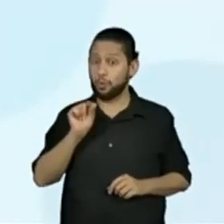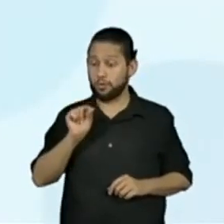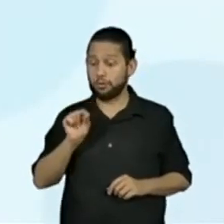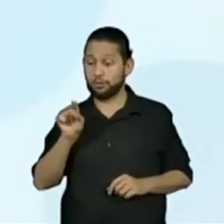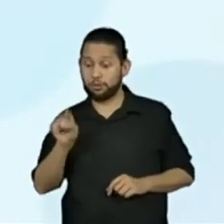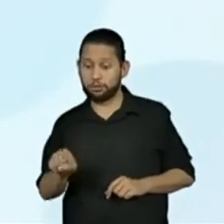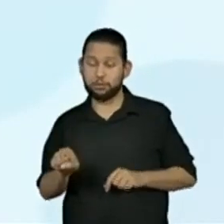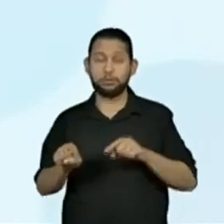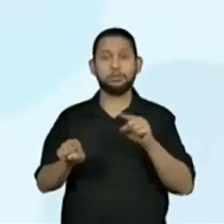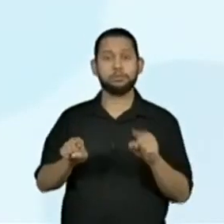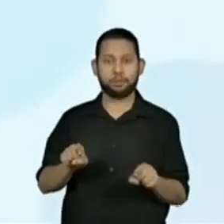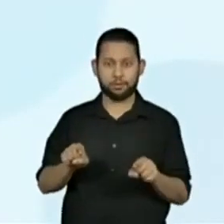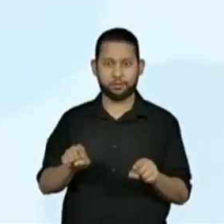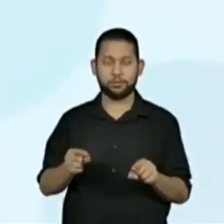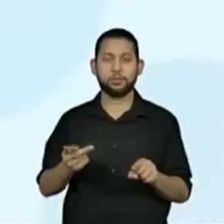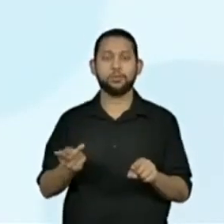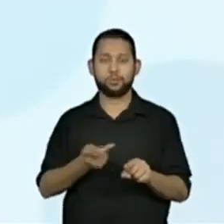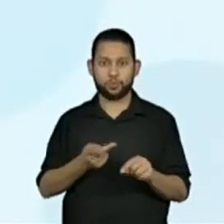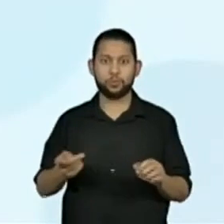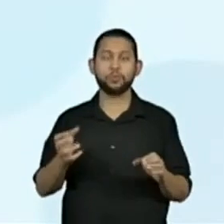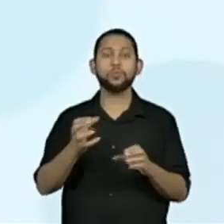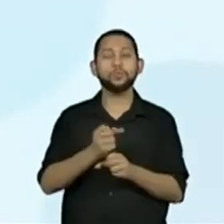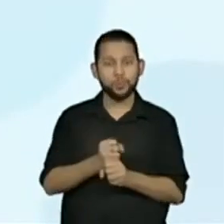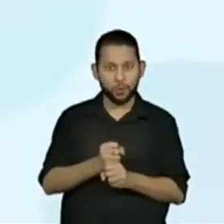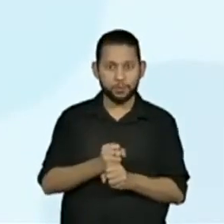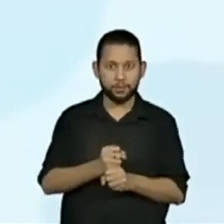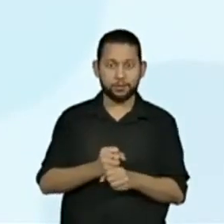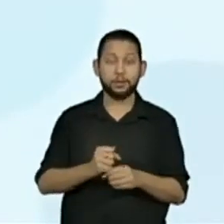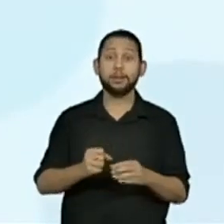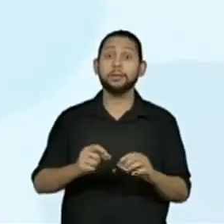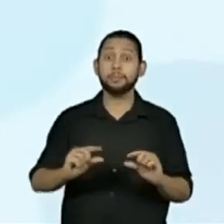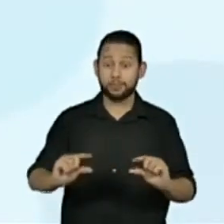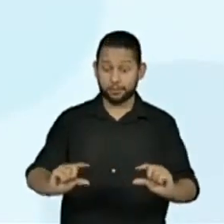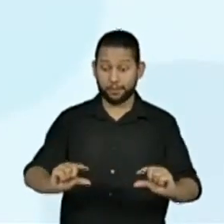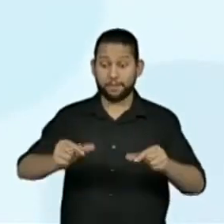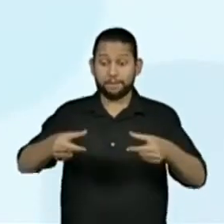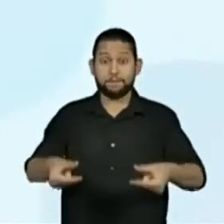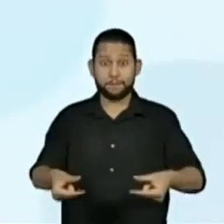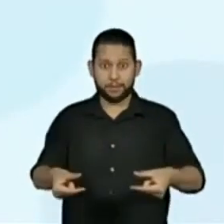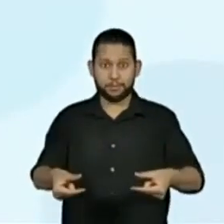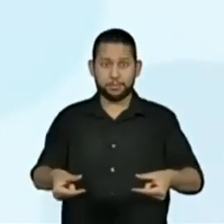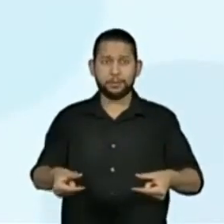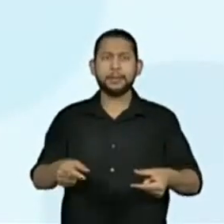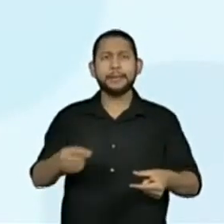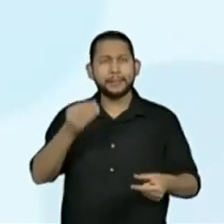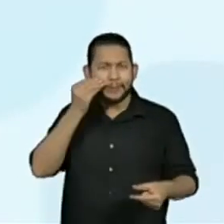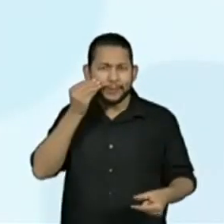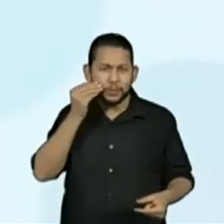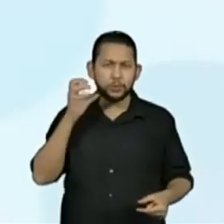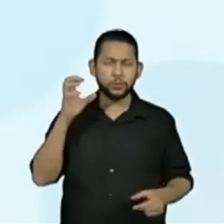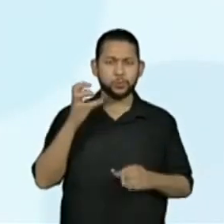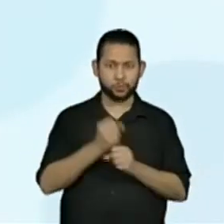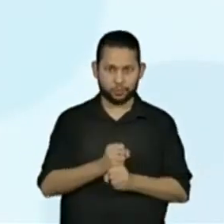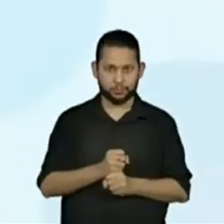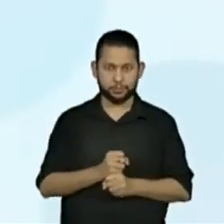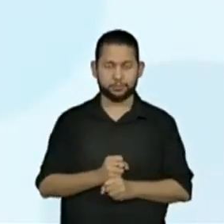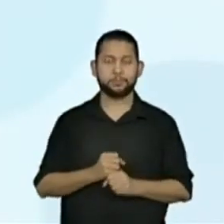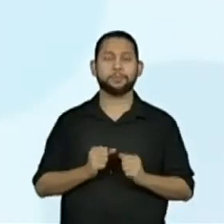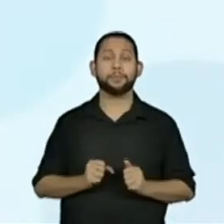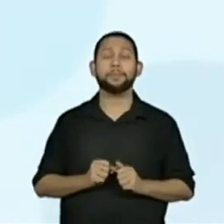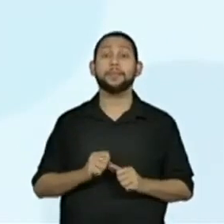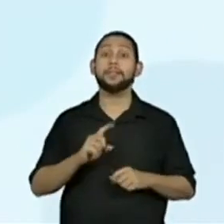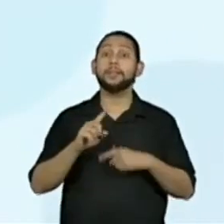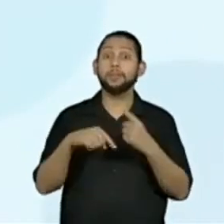referente à adição das faces viradas para cima dos dois dados. Em seguida,